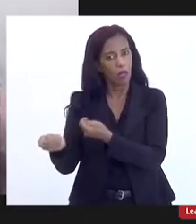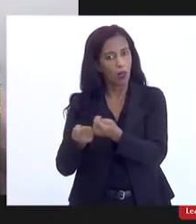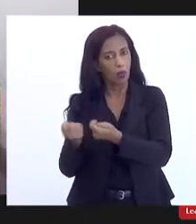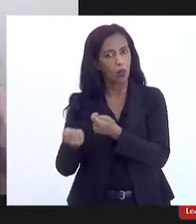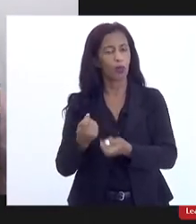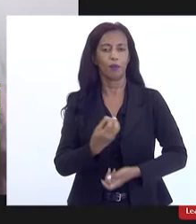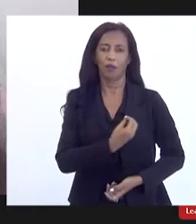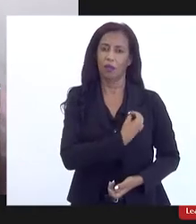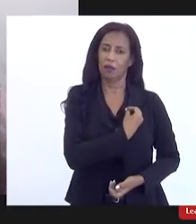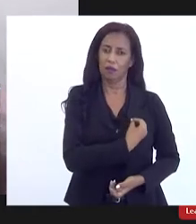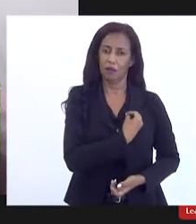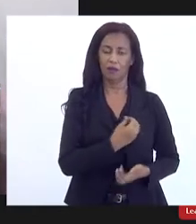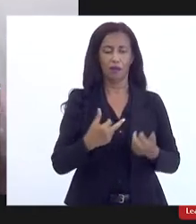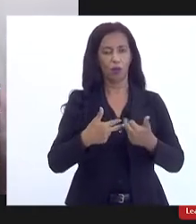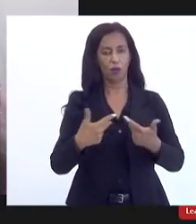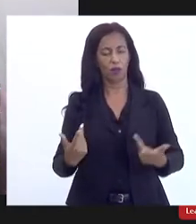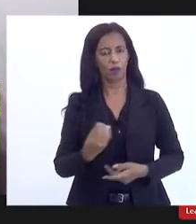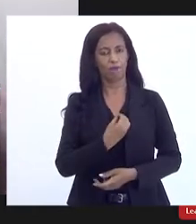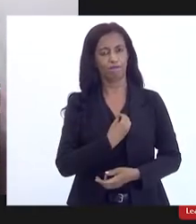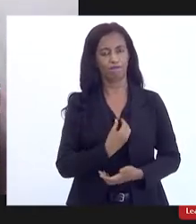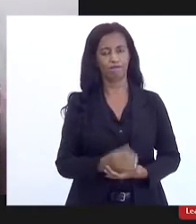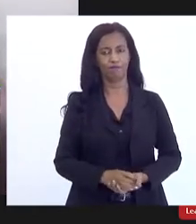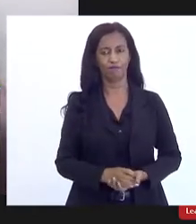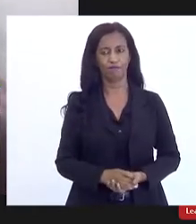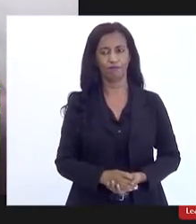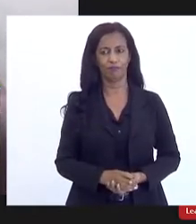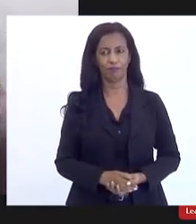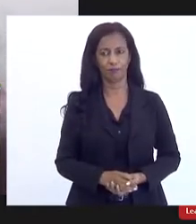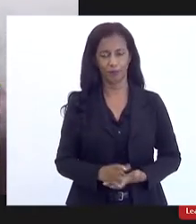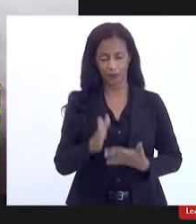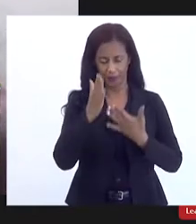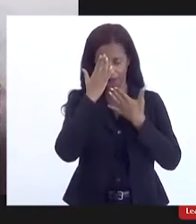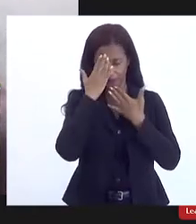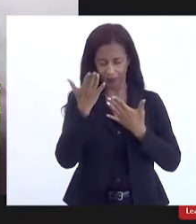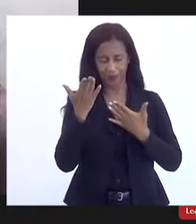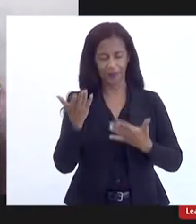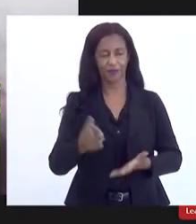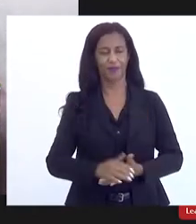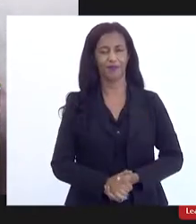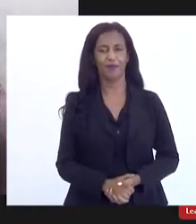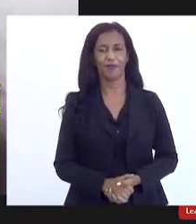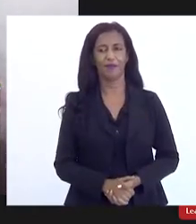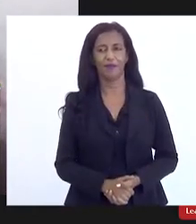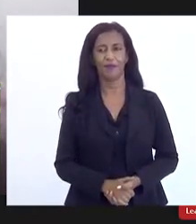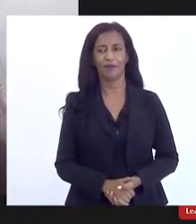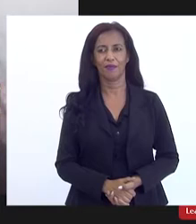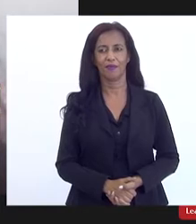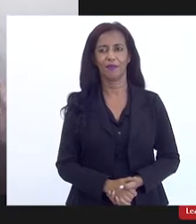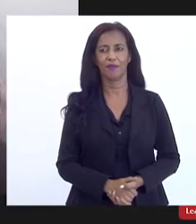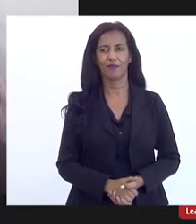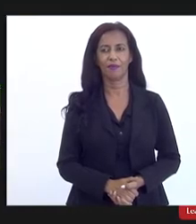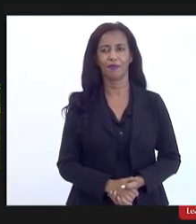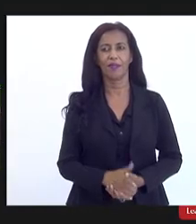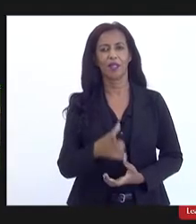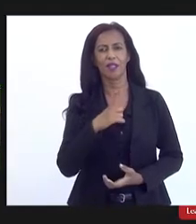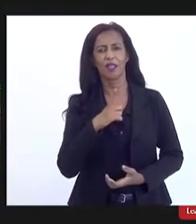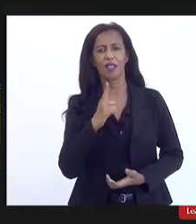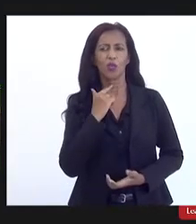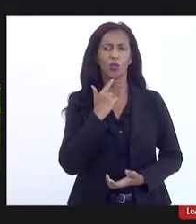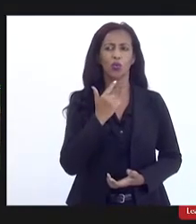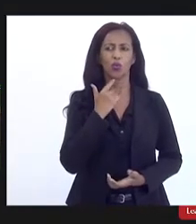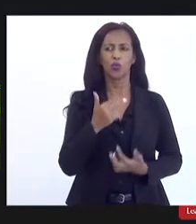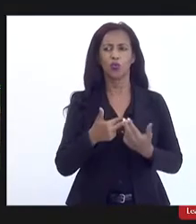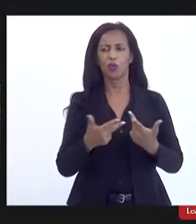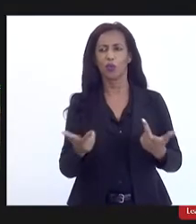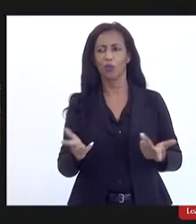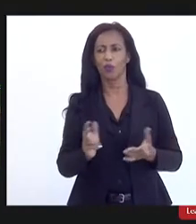vidas e qualidade de vida ok? Obrigada era isso Mônica vocês têm alguma dúvida alguma coisa alguma questão que